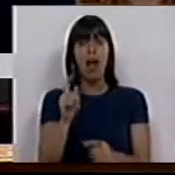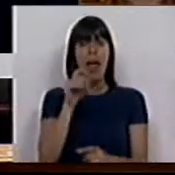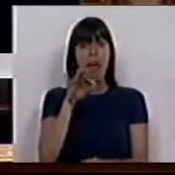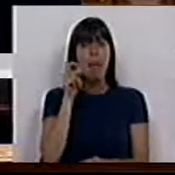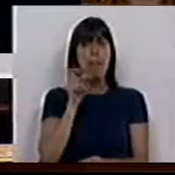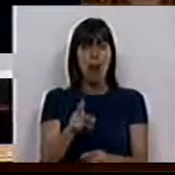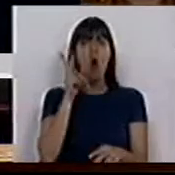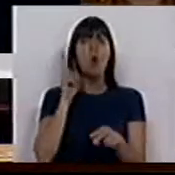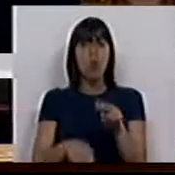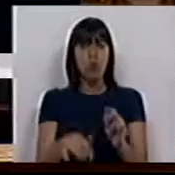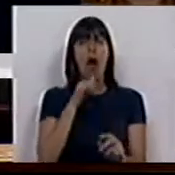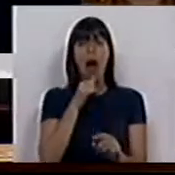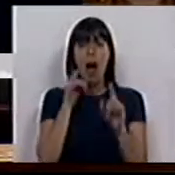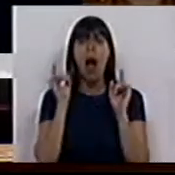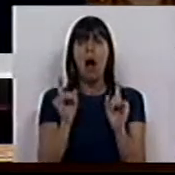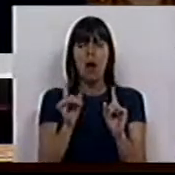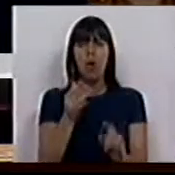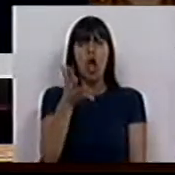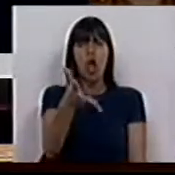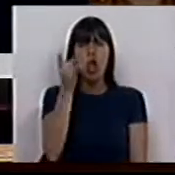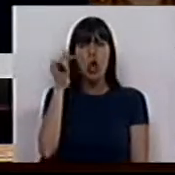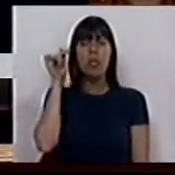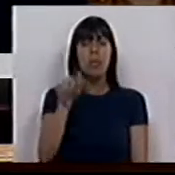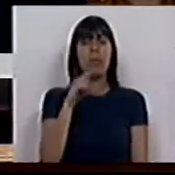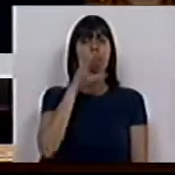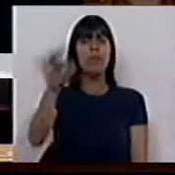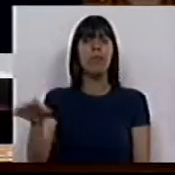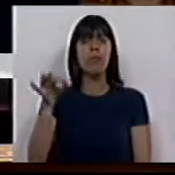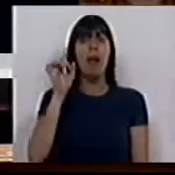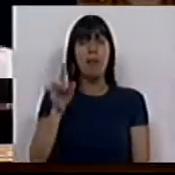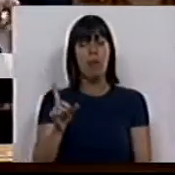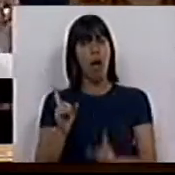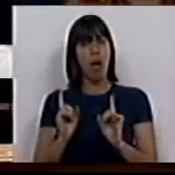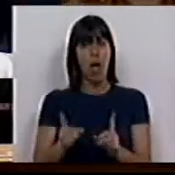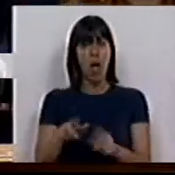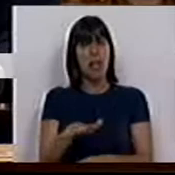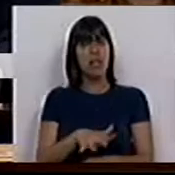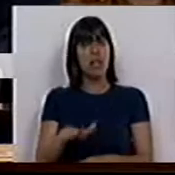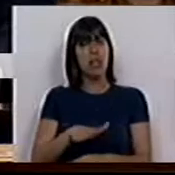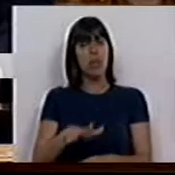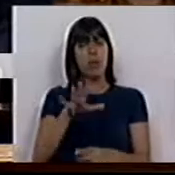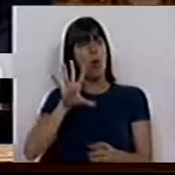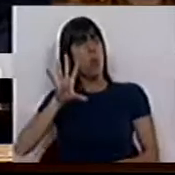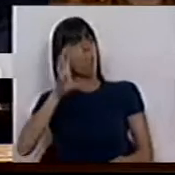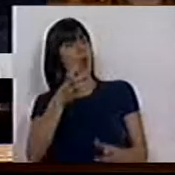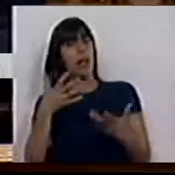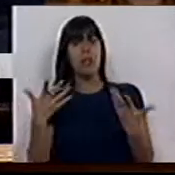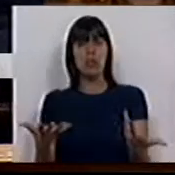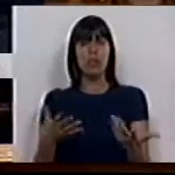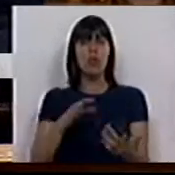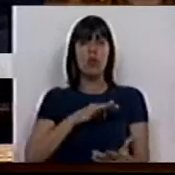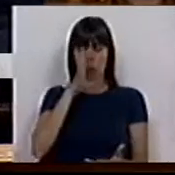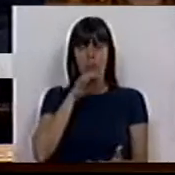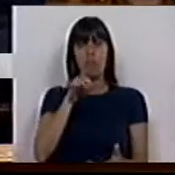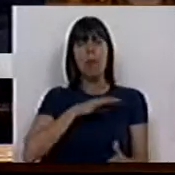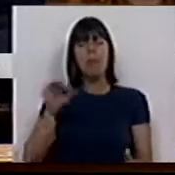EPAU cortou a água, a água, a 12 mil famílias. É este o Estado da Nação do que o Sr.